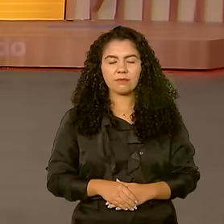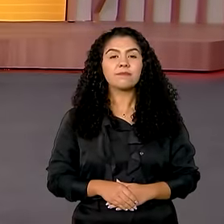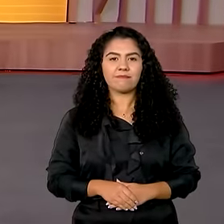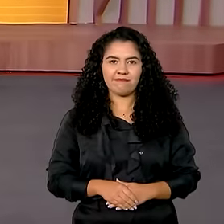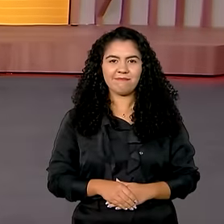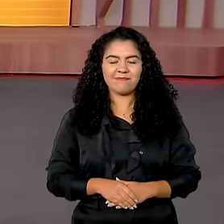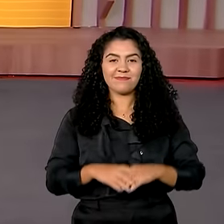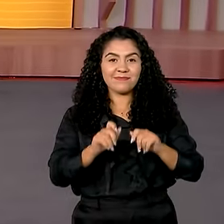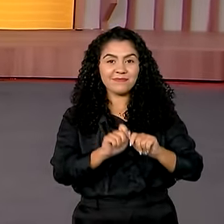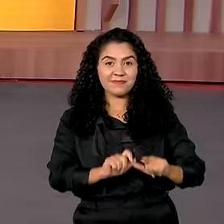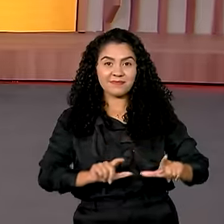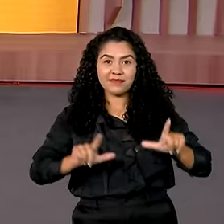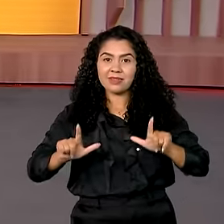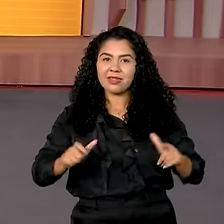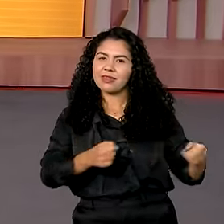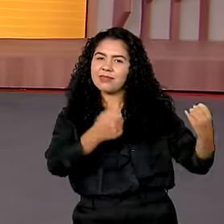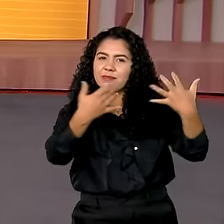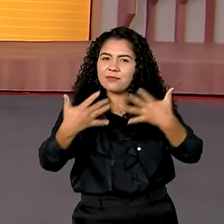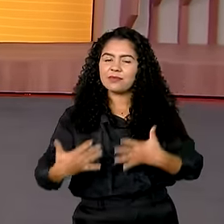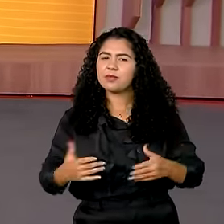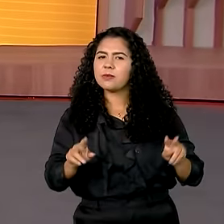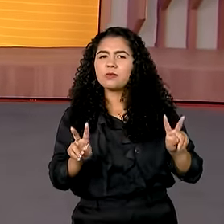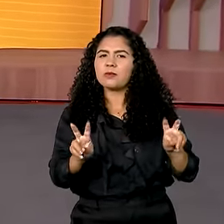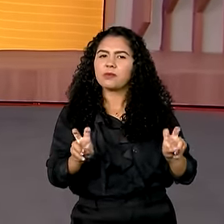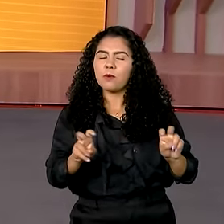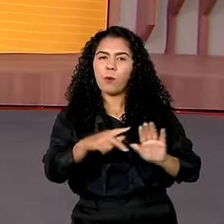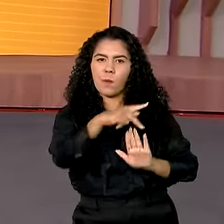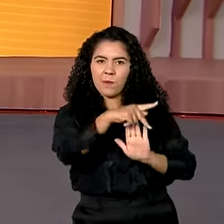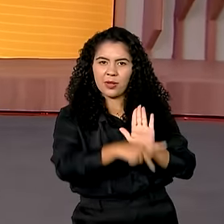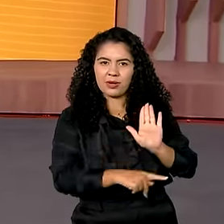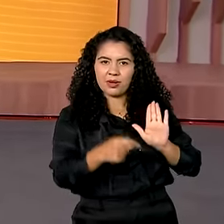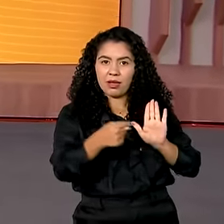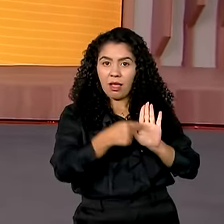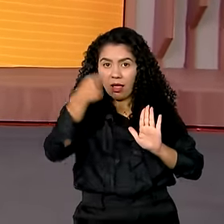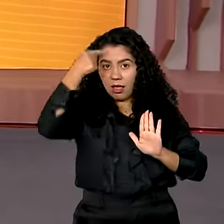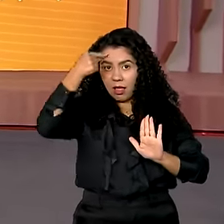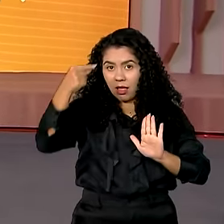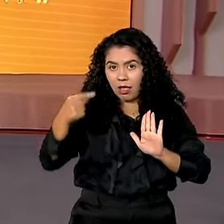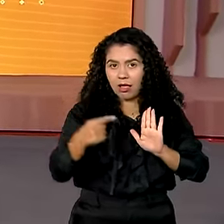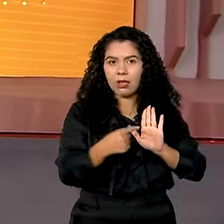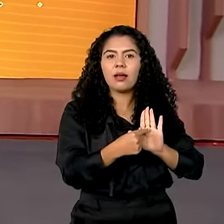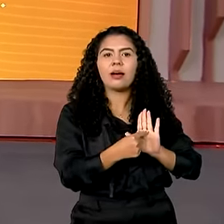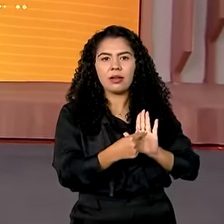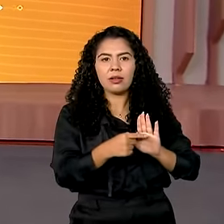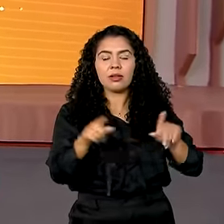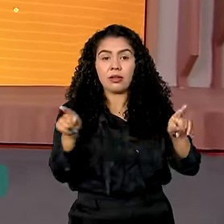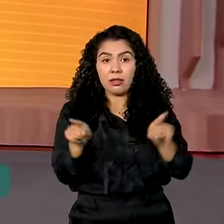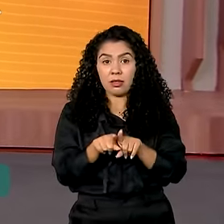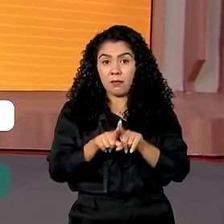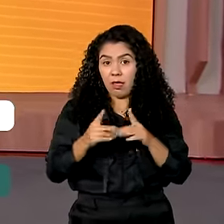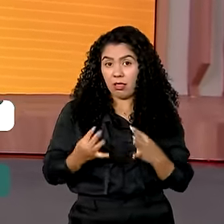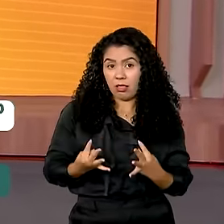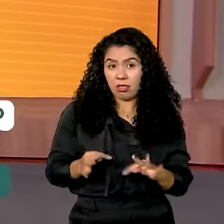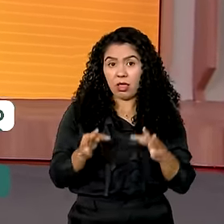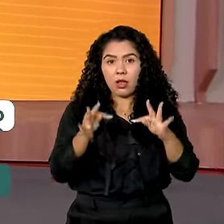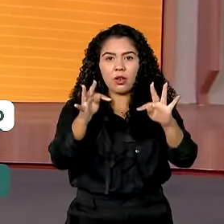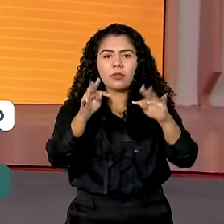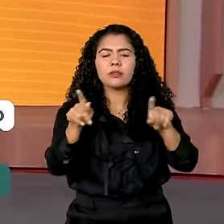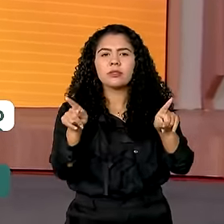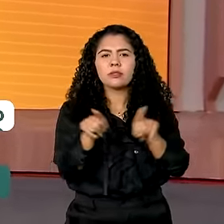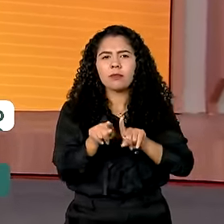Estamos de volta e vamos falar de projetos sobre inteligência artificial, realidade virtual e tecnologia, além de